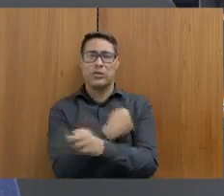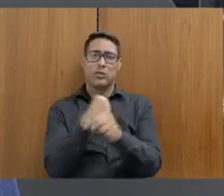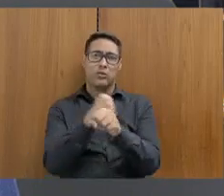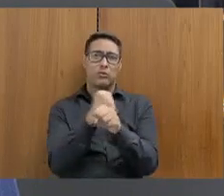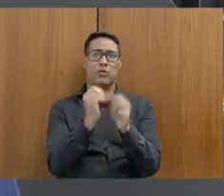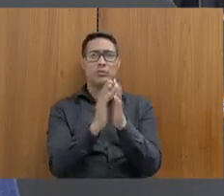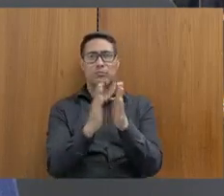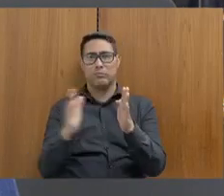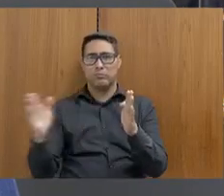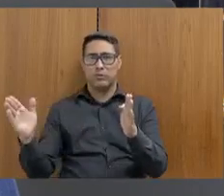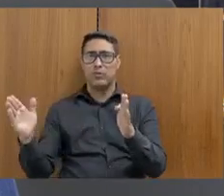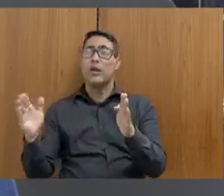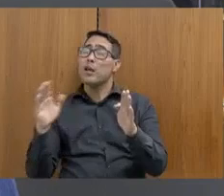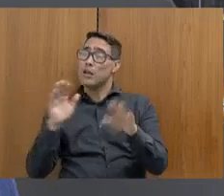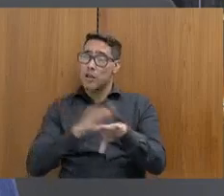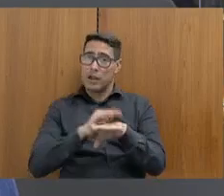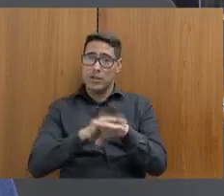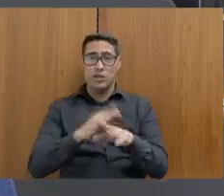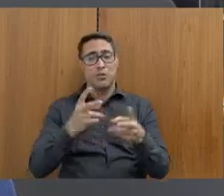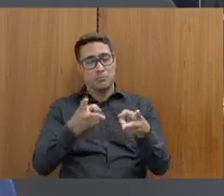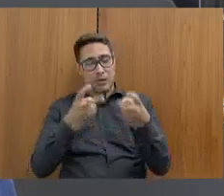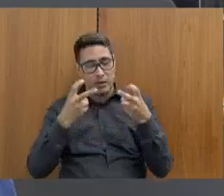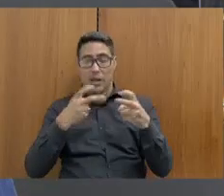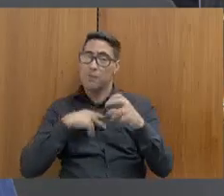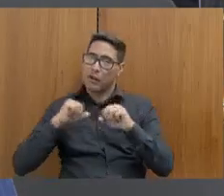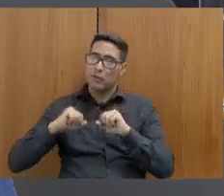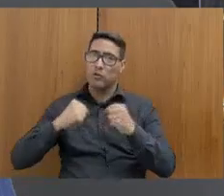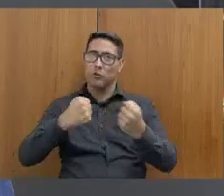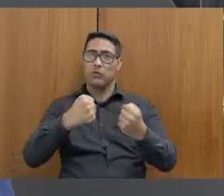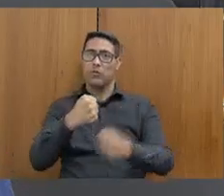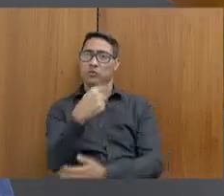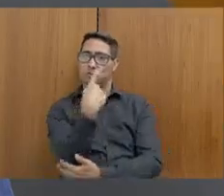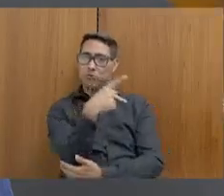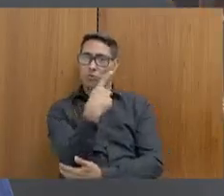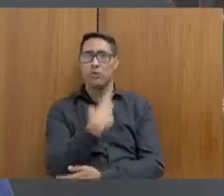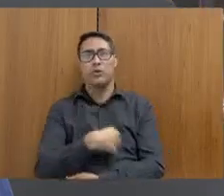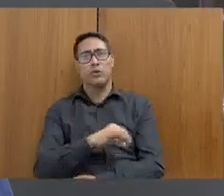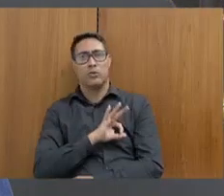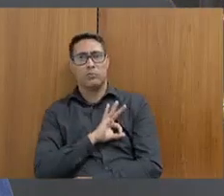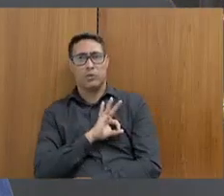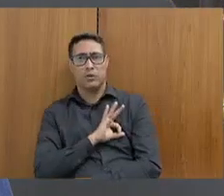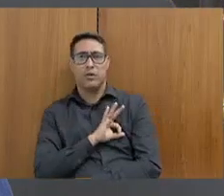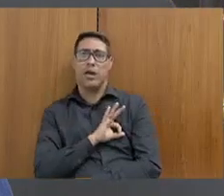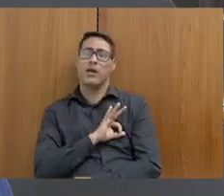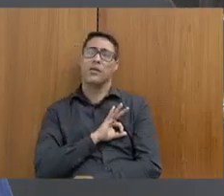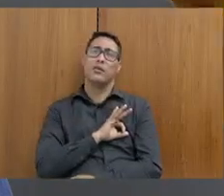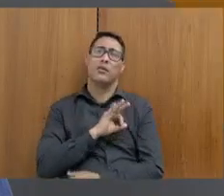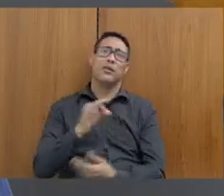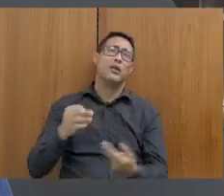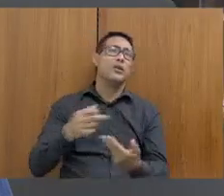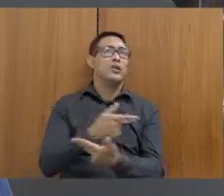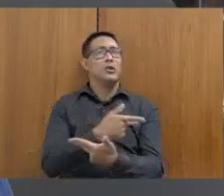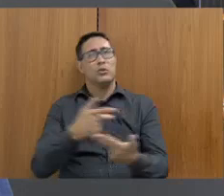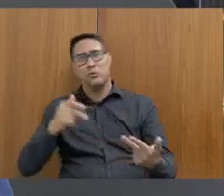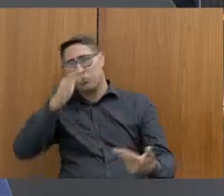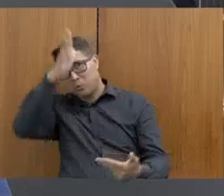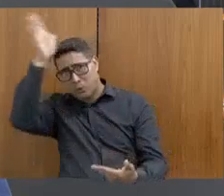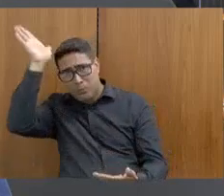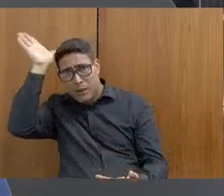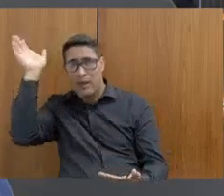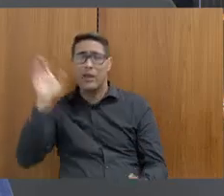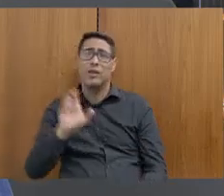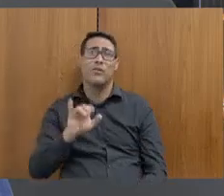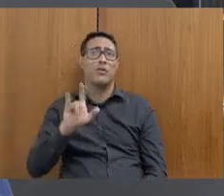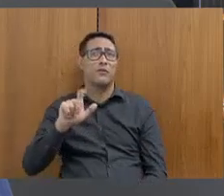Isso é fruto do esforço de V. Exª, dos policiais militares, dos bombeiros, dos policiais civis, dos policiais